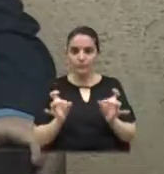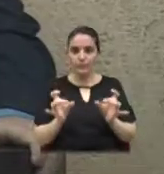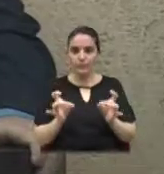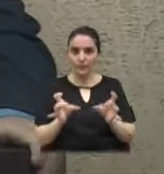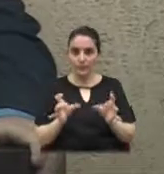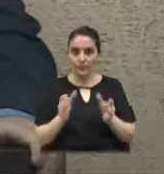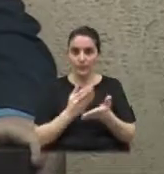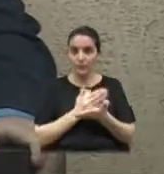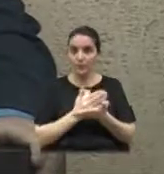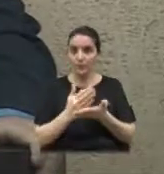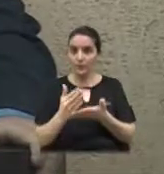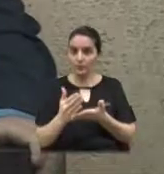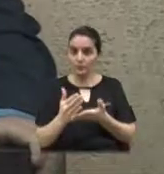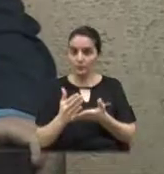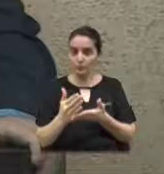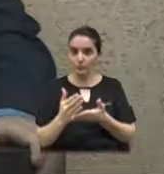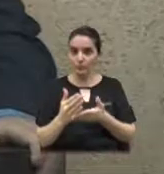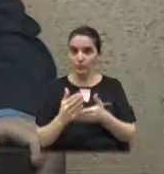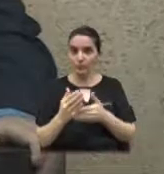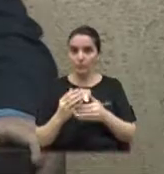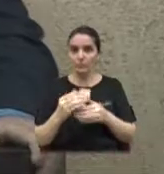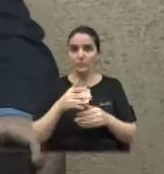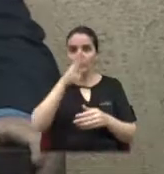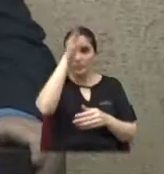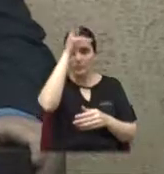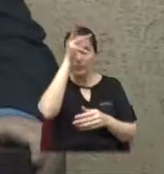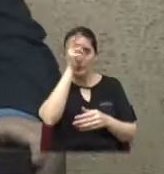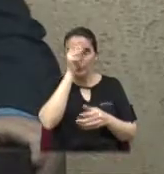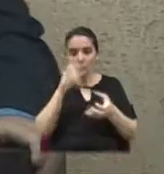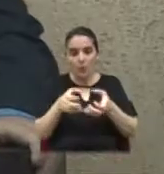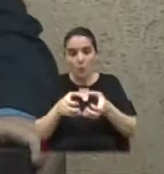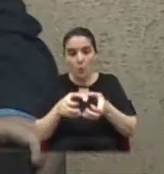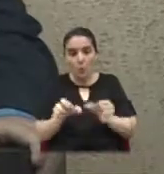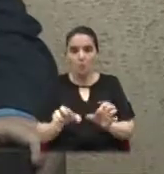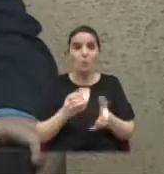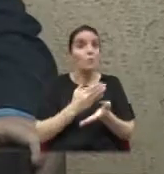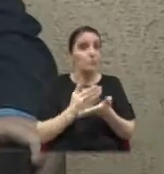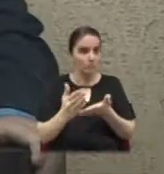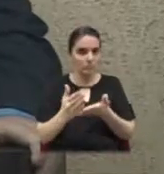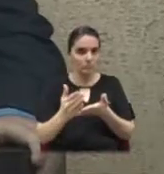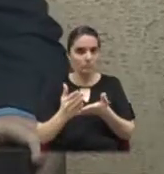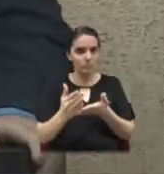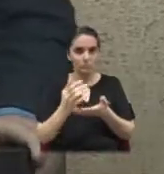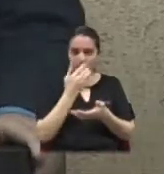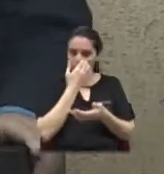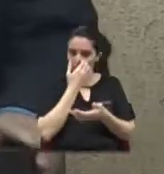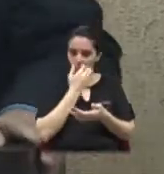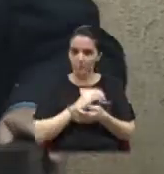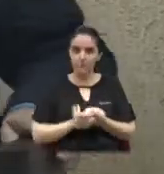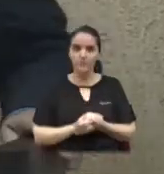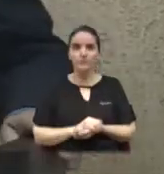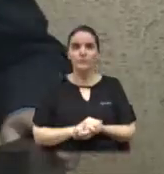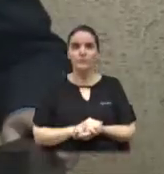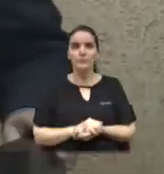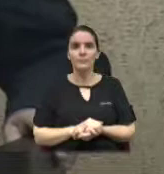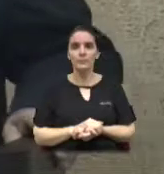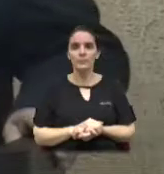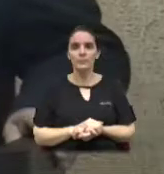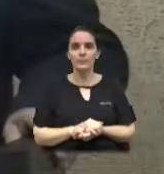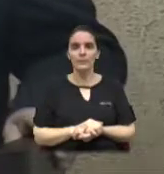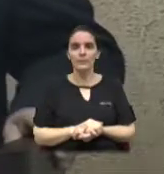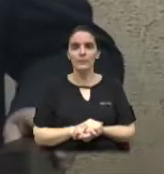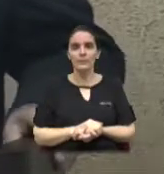ovos de galinha poedeira. E acabou o sossego do bairro, acabou o sossego do bairro